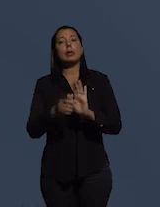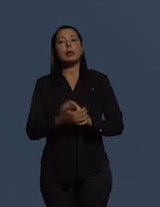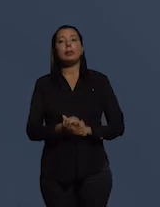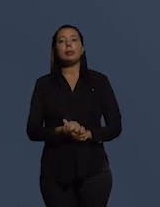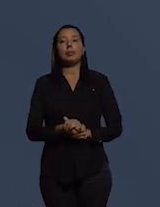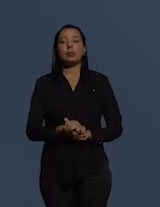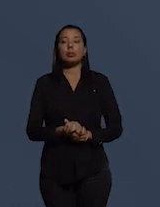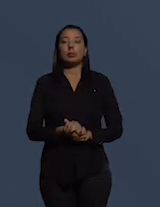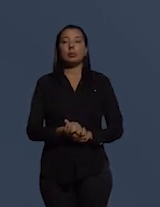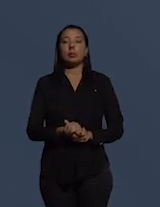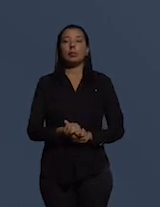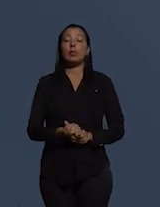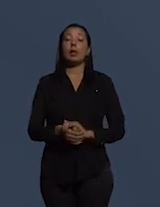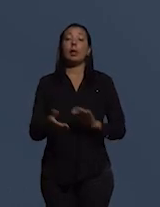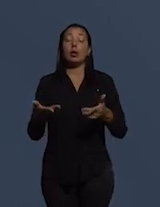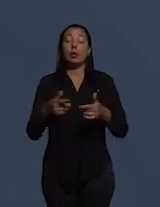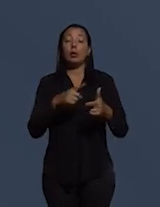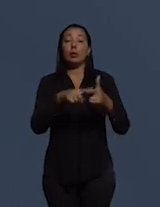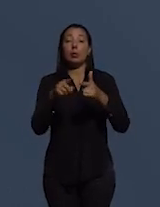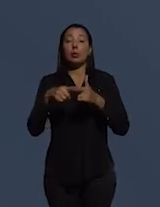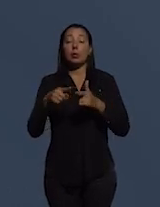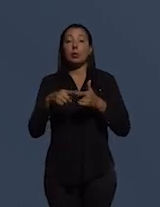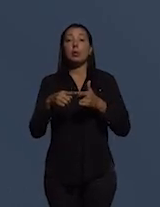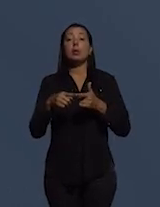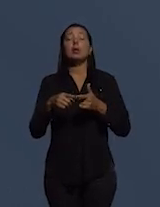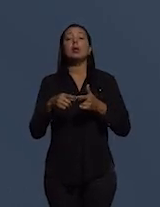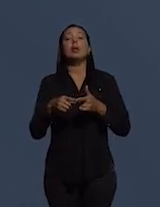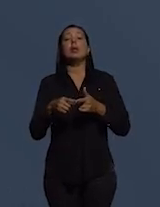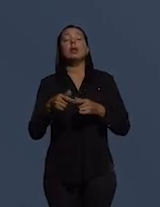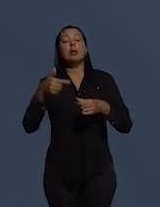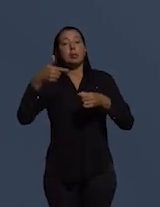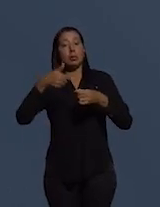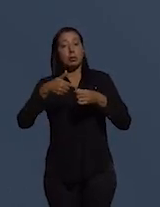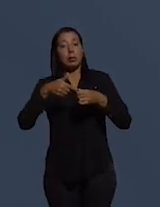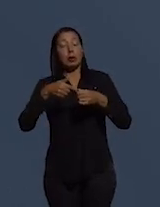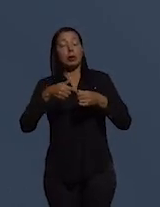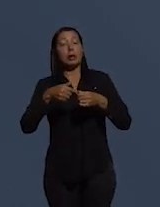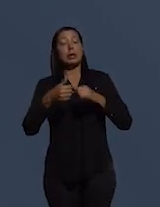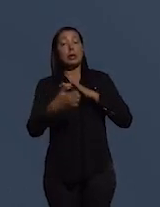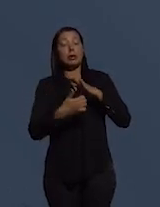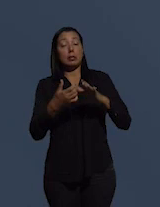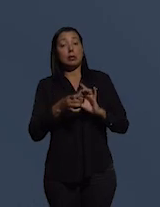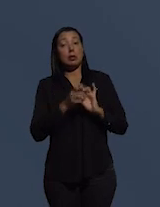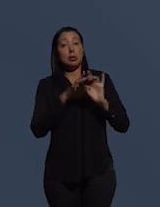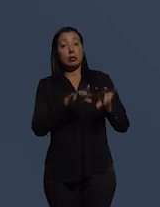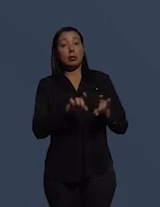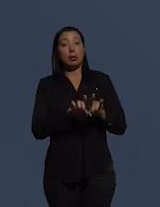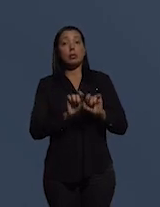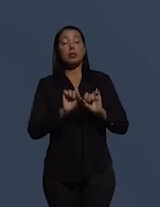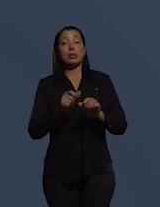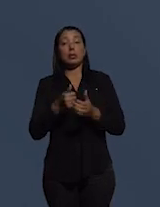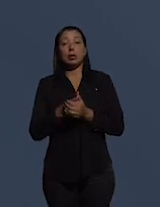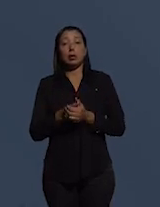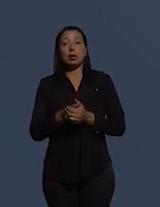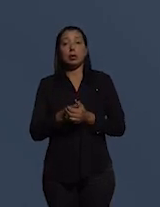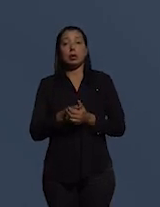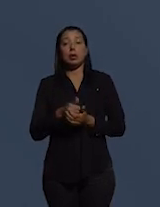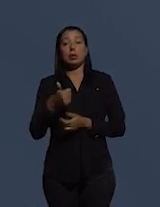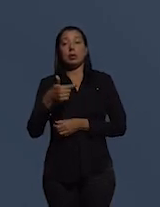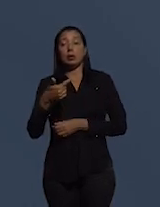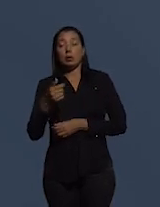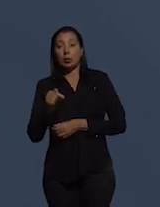em função da crise na Petrobras, a empresa deixou de investir nos últimos cinco anos mais de 150